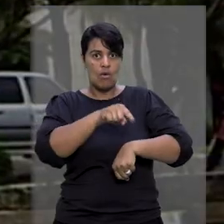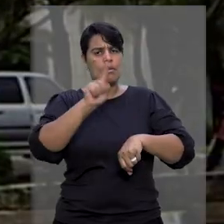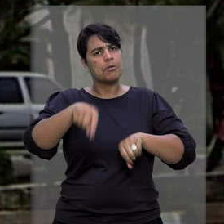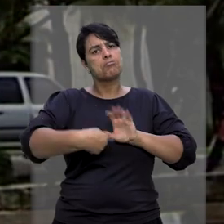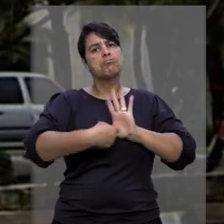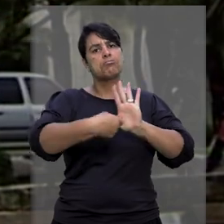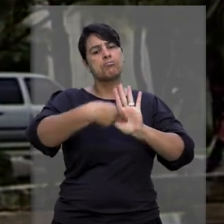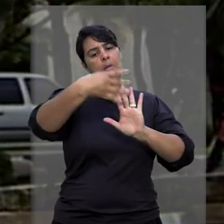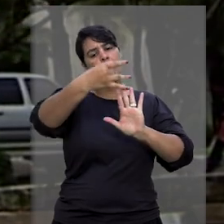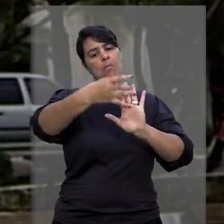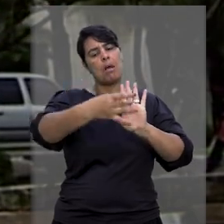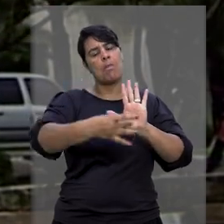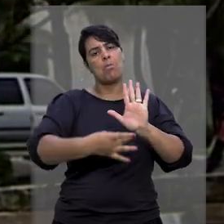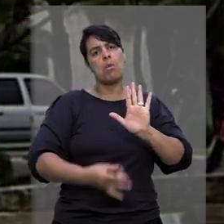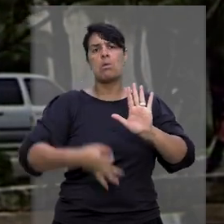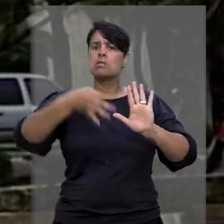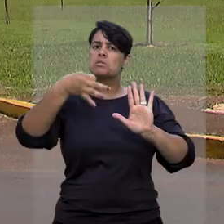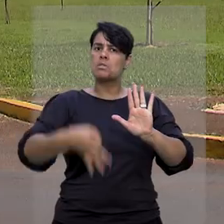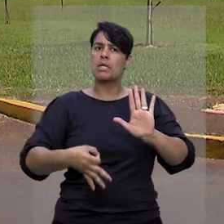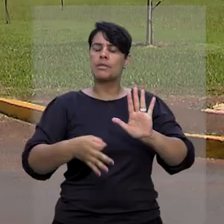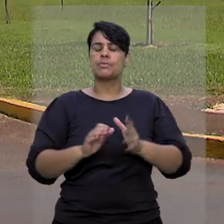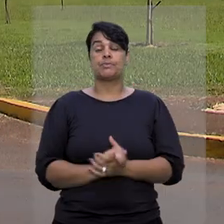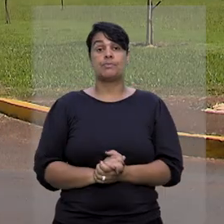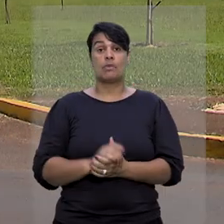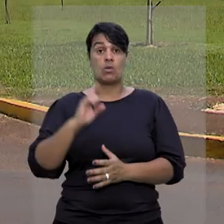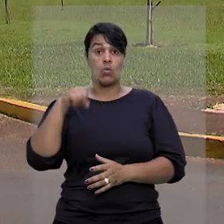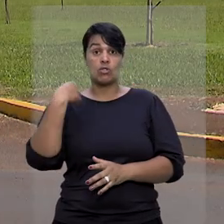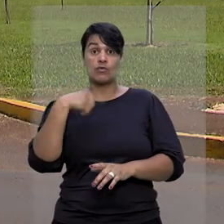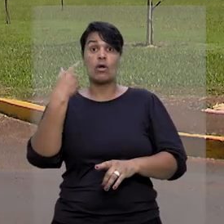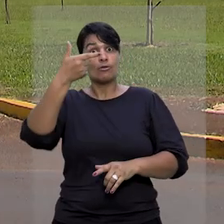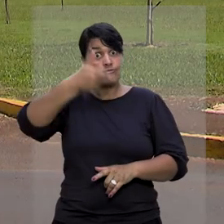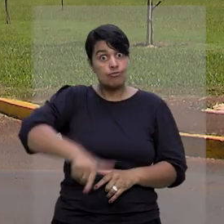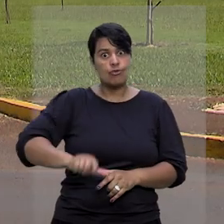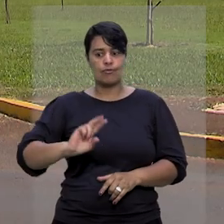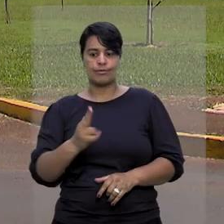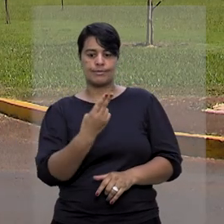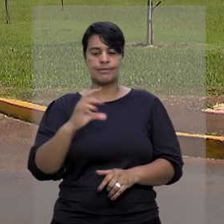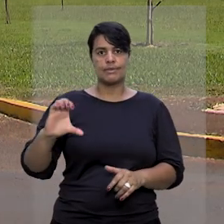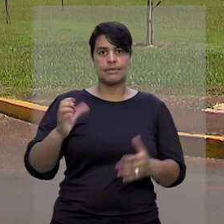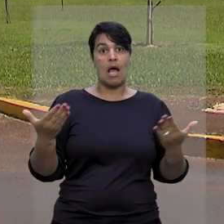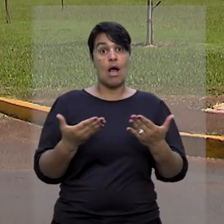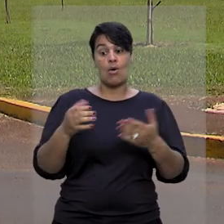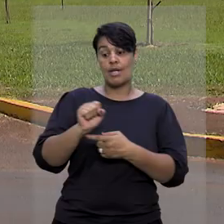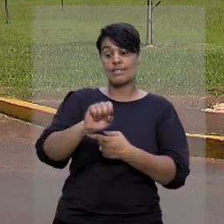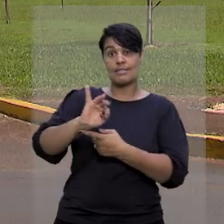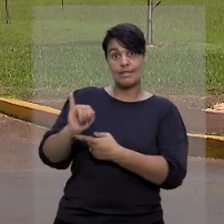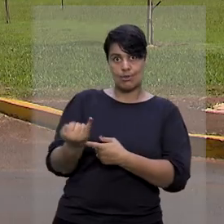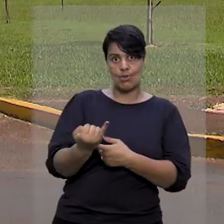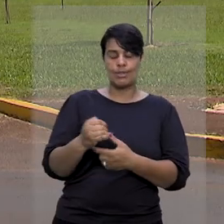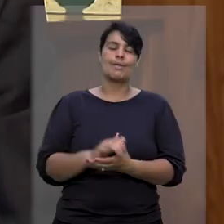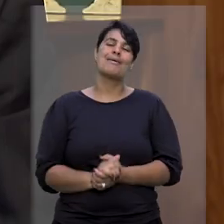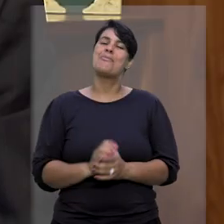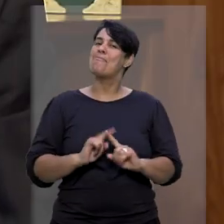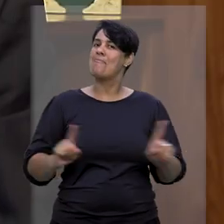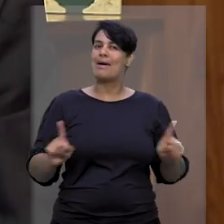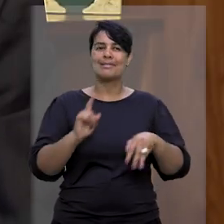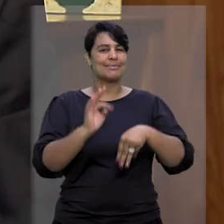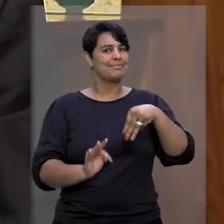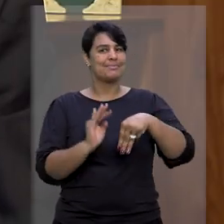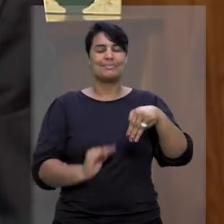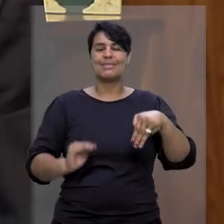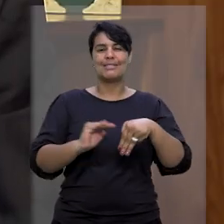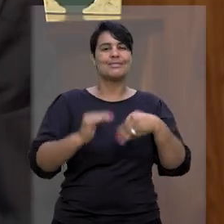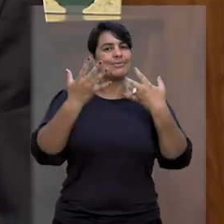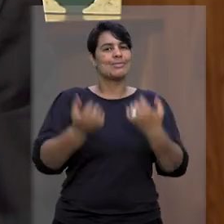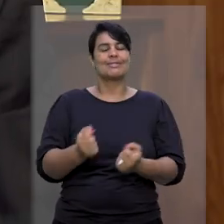apresentou razões suficientes. A defesa impetrou então um novo habeas corpus, agora no STJ. Ao negar a